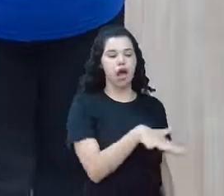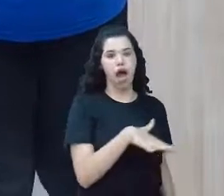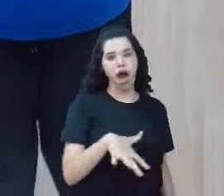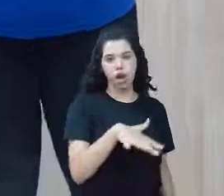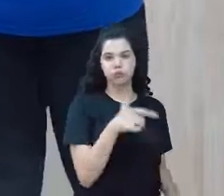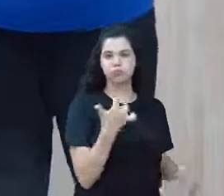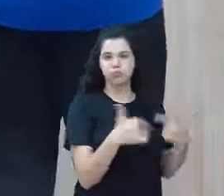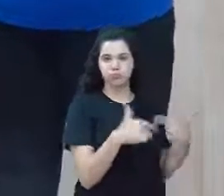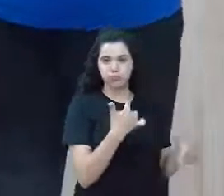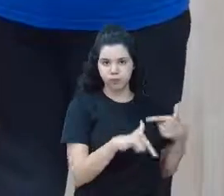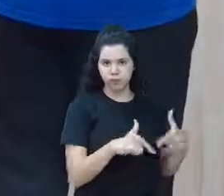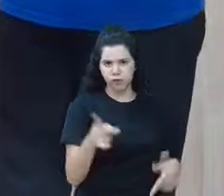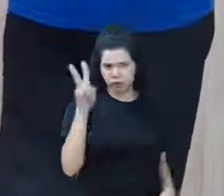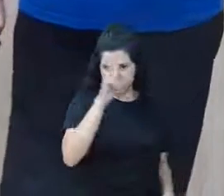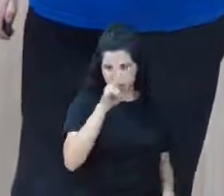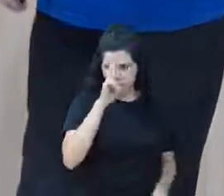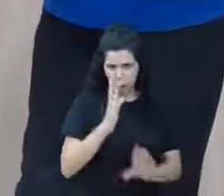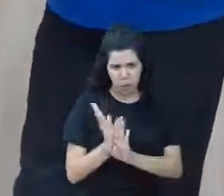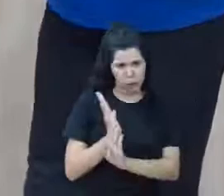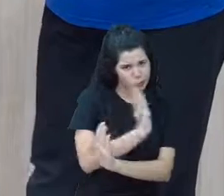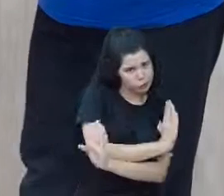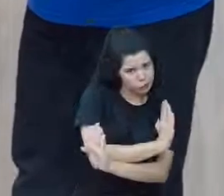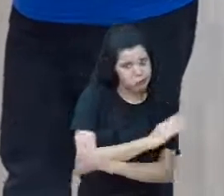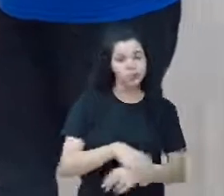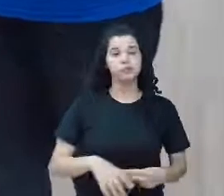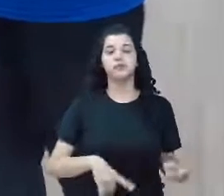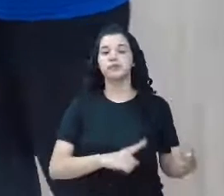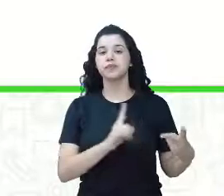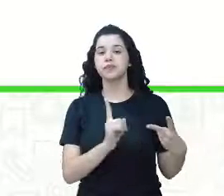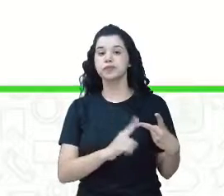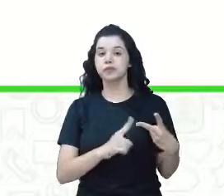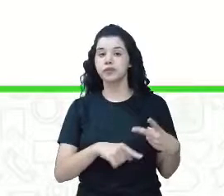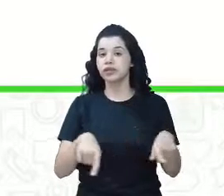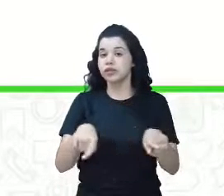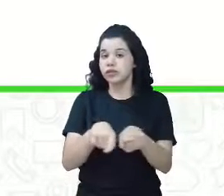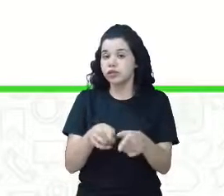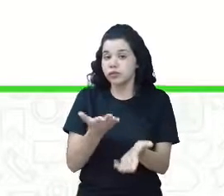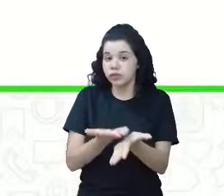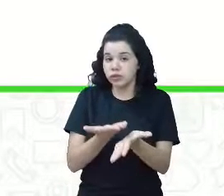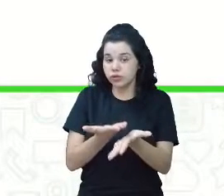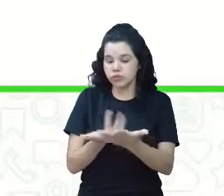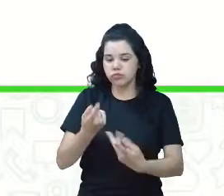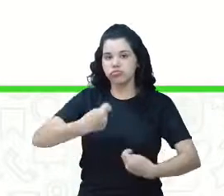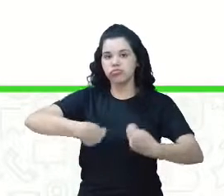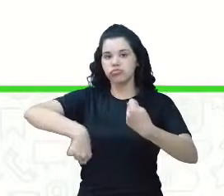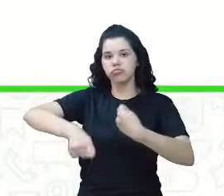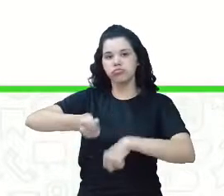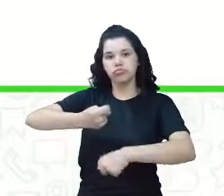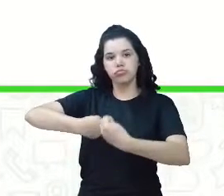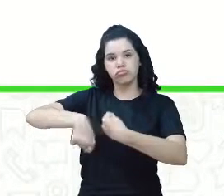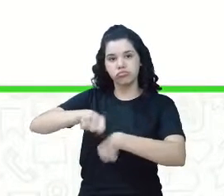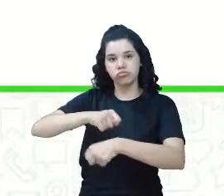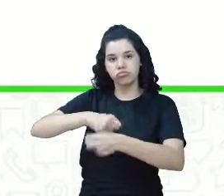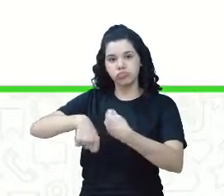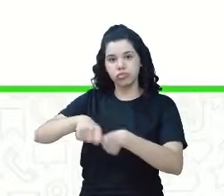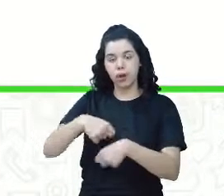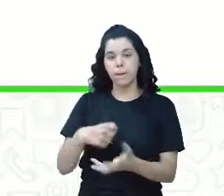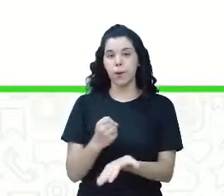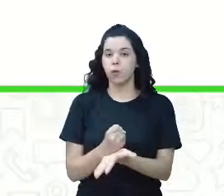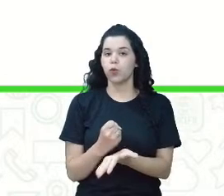Lembra aí do nosso módulo anterior? Viu também um pouquinho sobre a administração da nossa